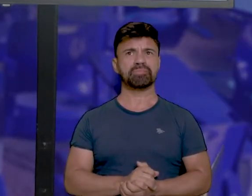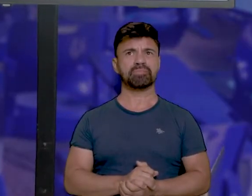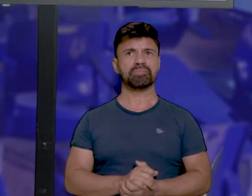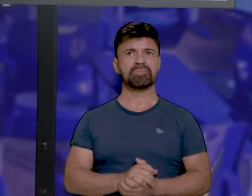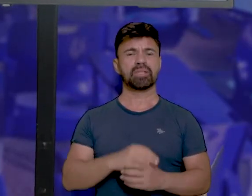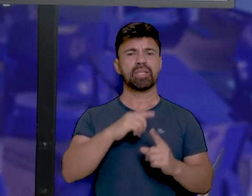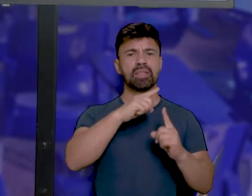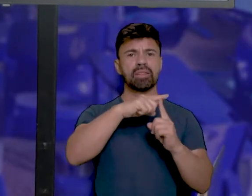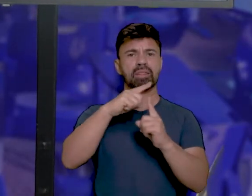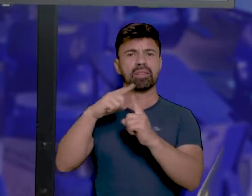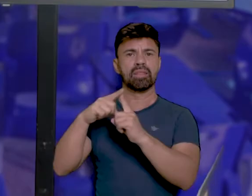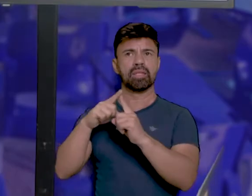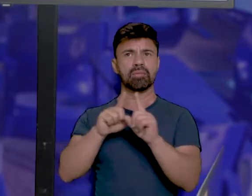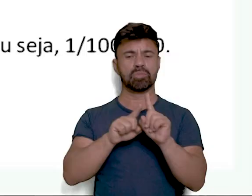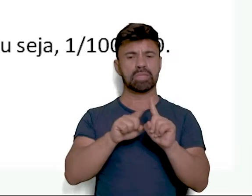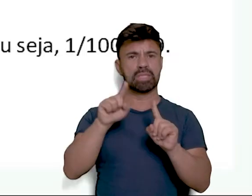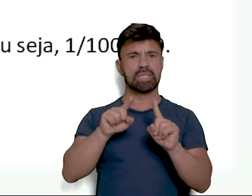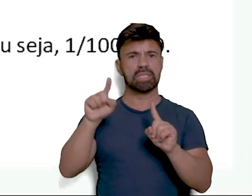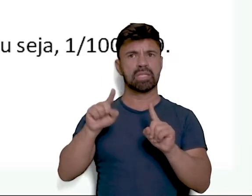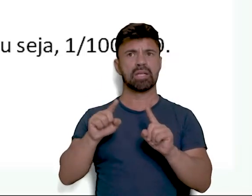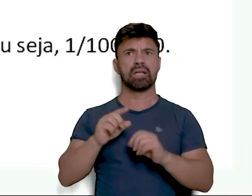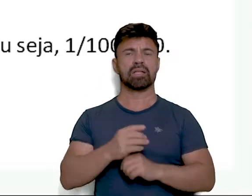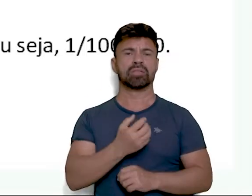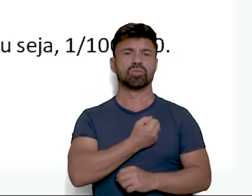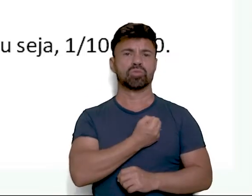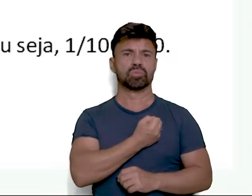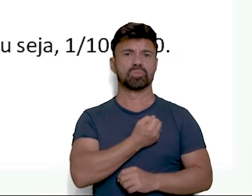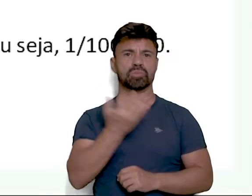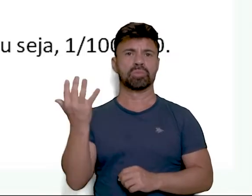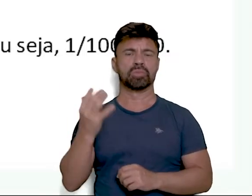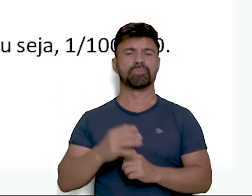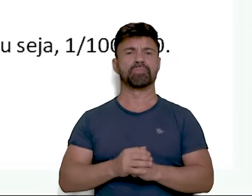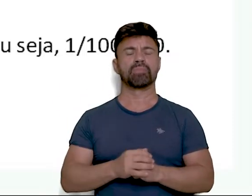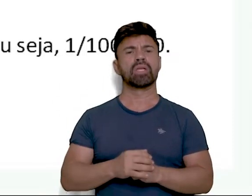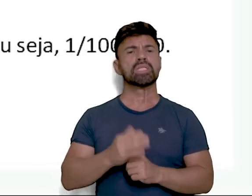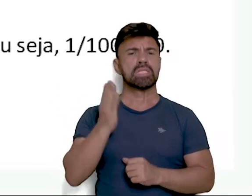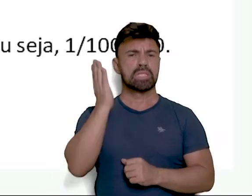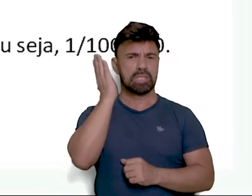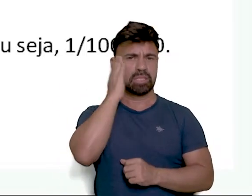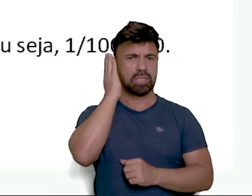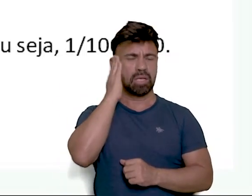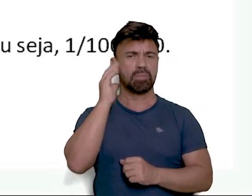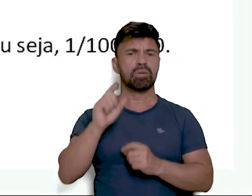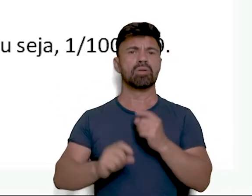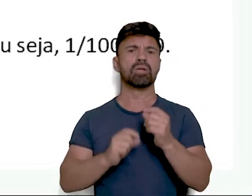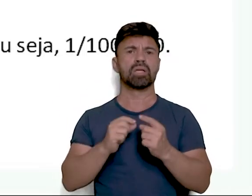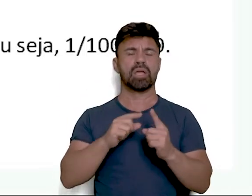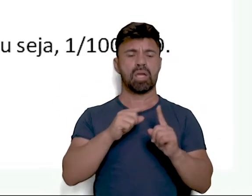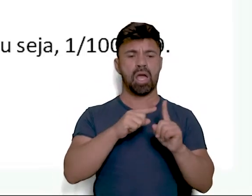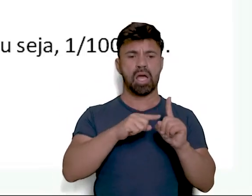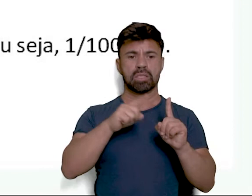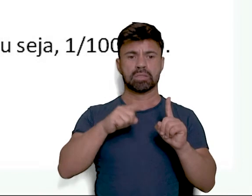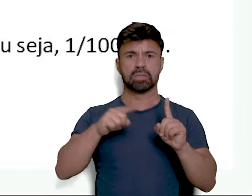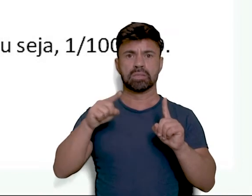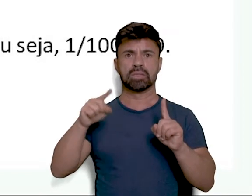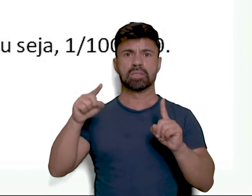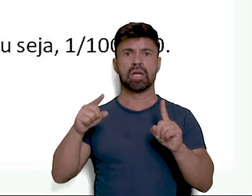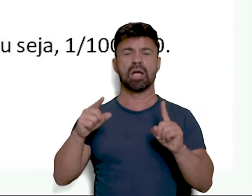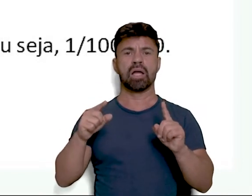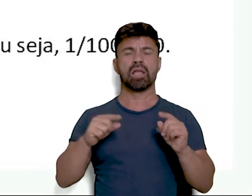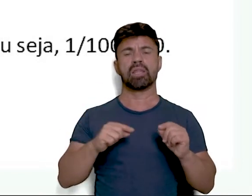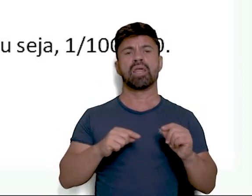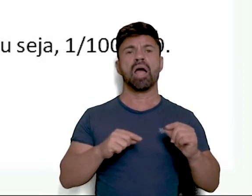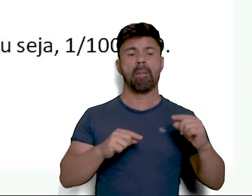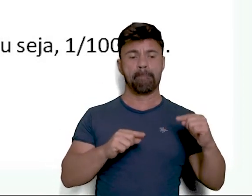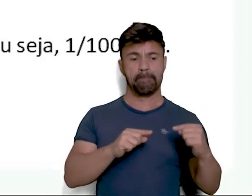Tipos de escala. Vamos ver aqui, escala numérica. Sabemos que a unidade de escala é da menor